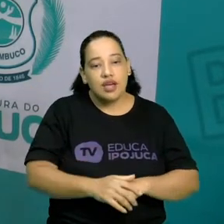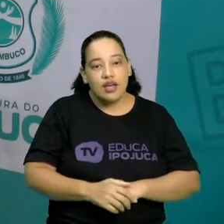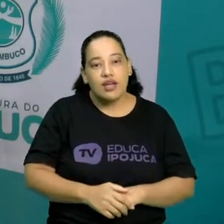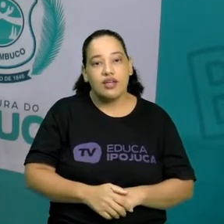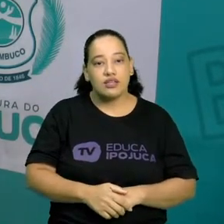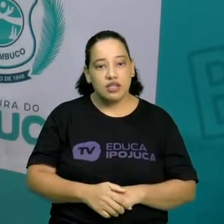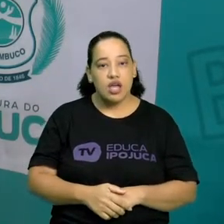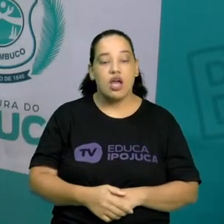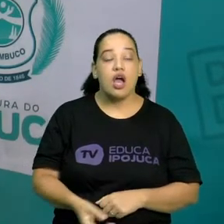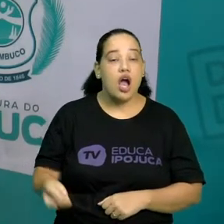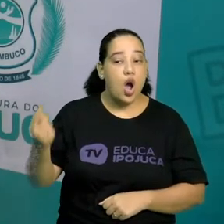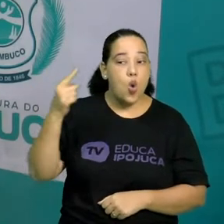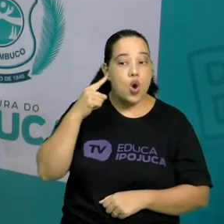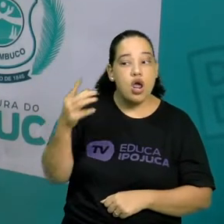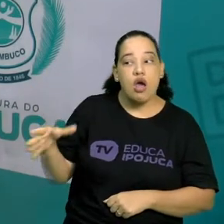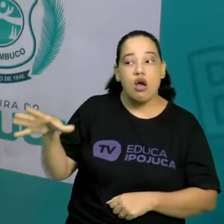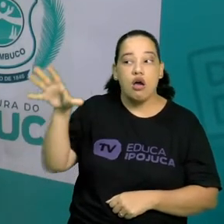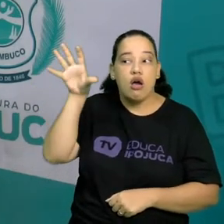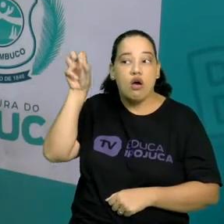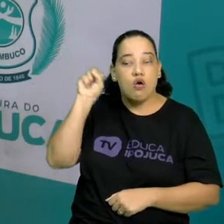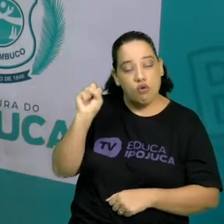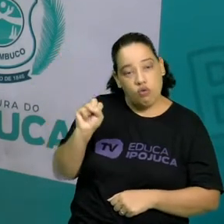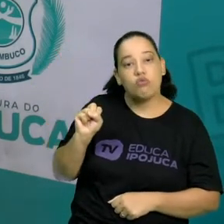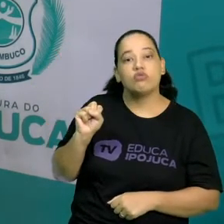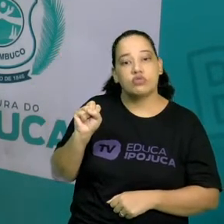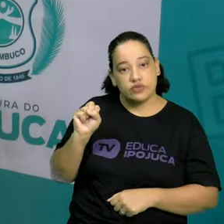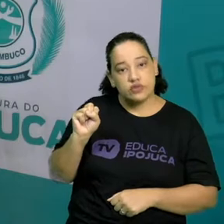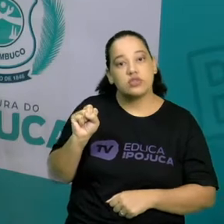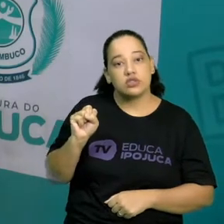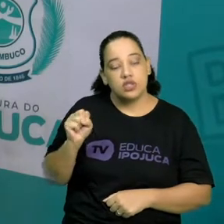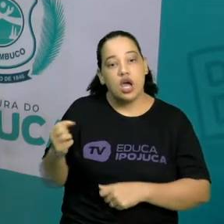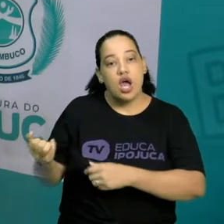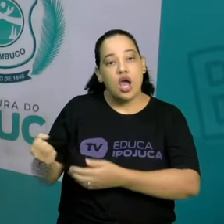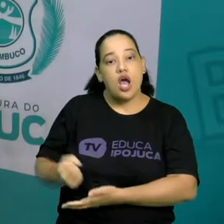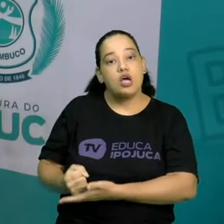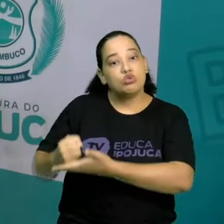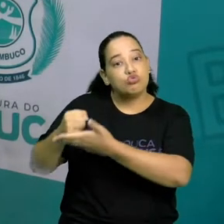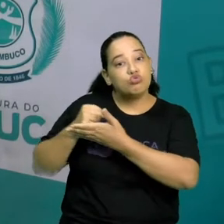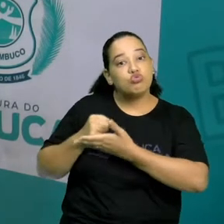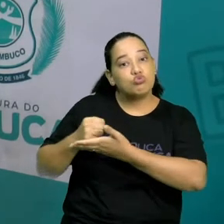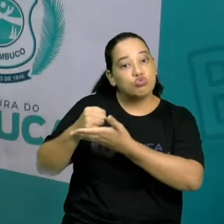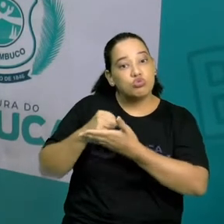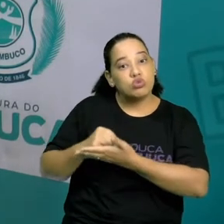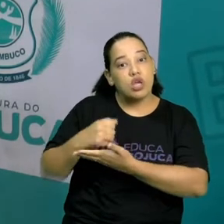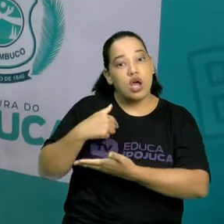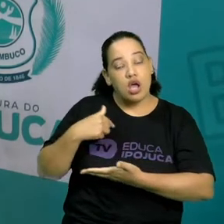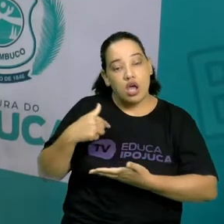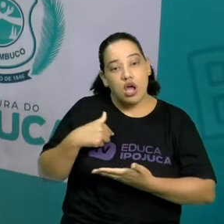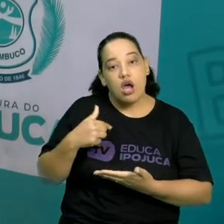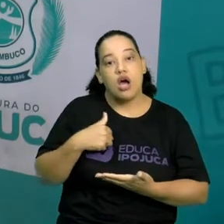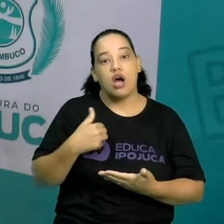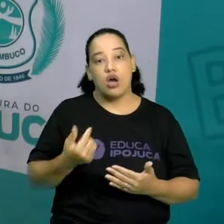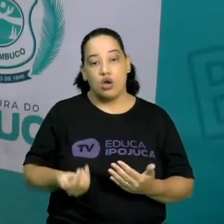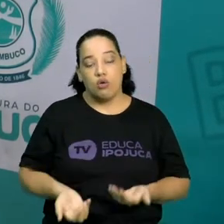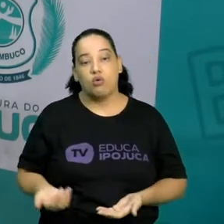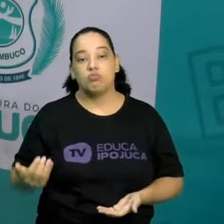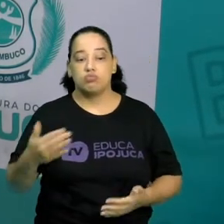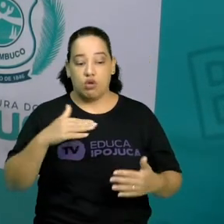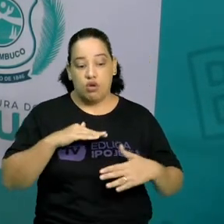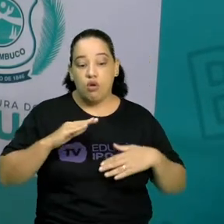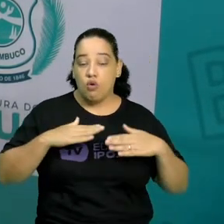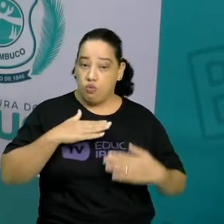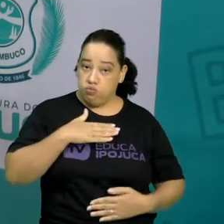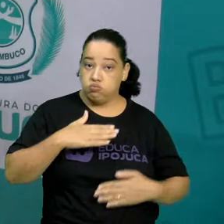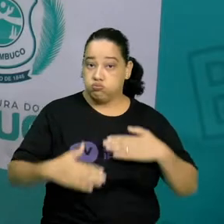elas capitam o som e também nos ajudam a manter o equilíbrio do nosso corpo.